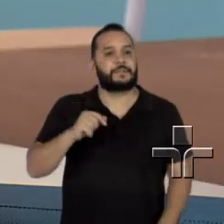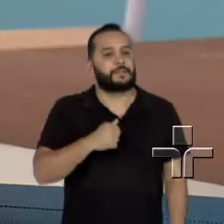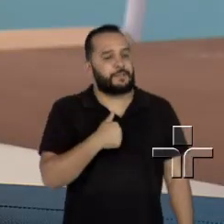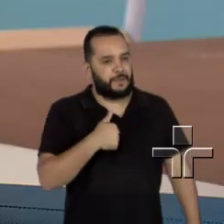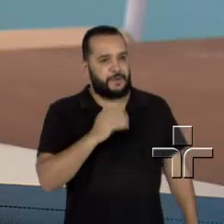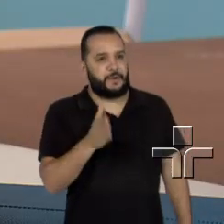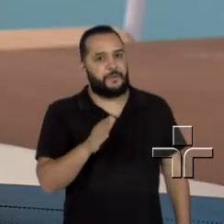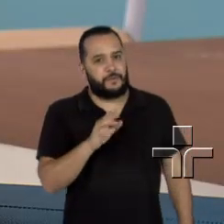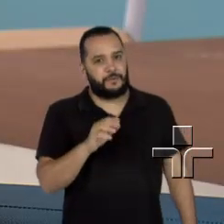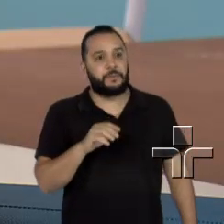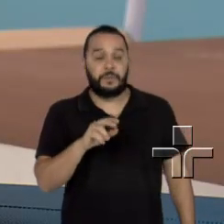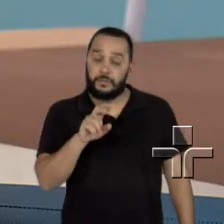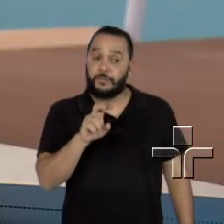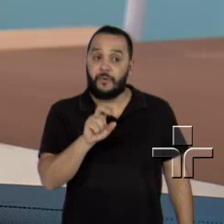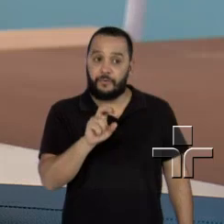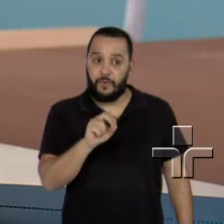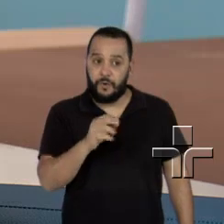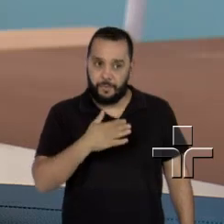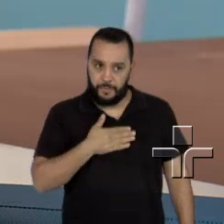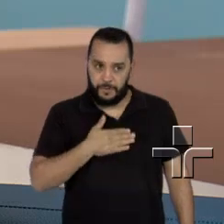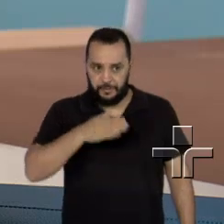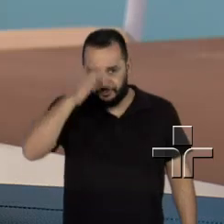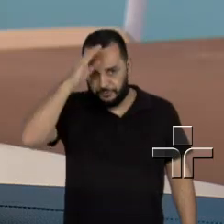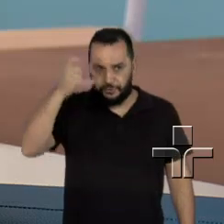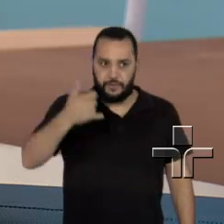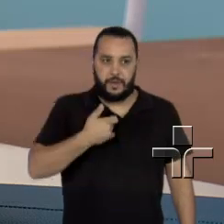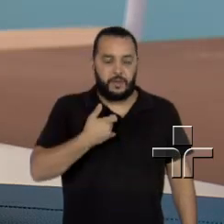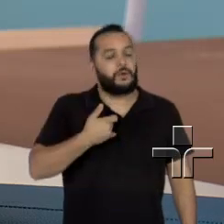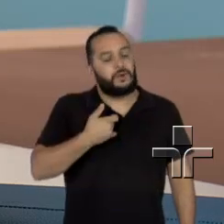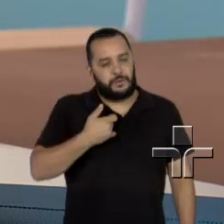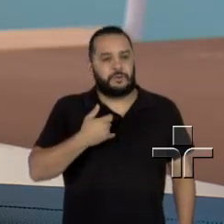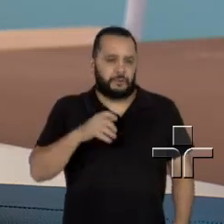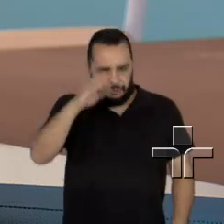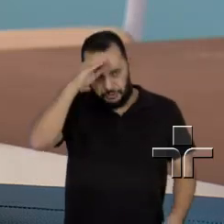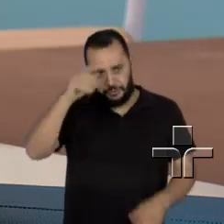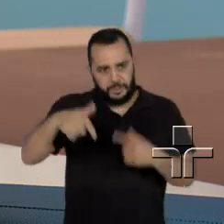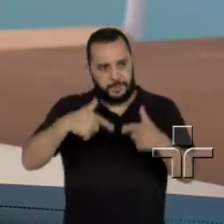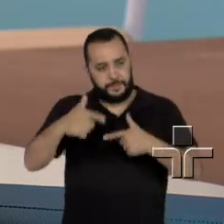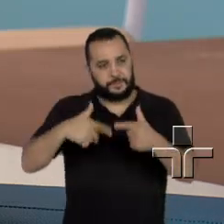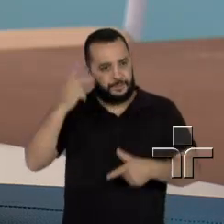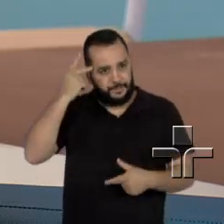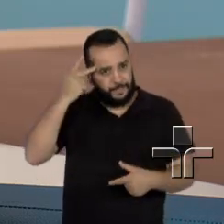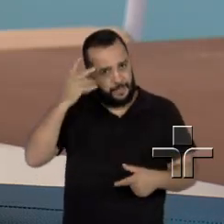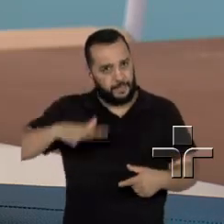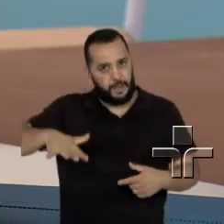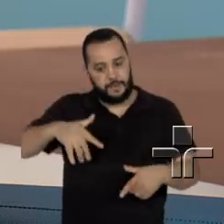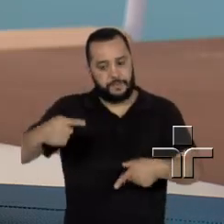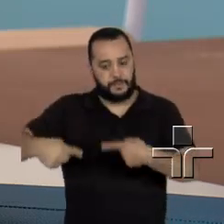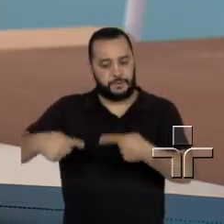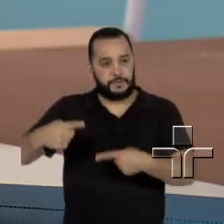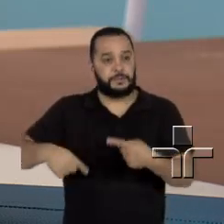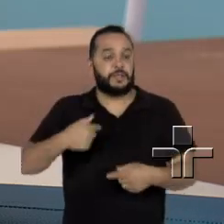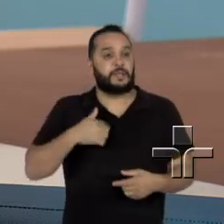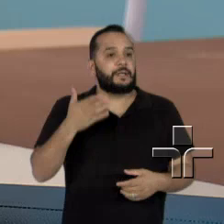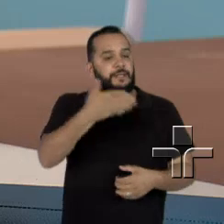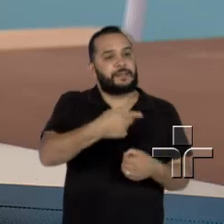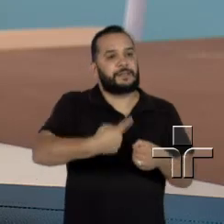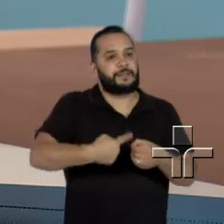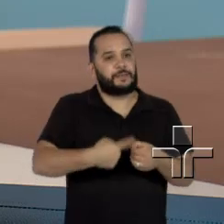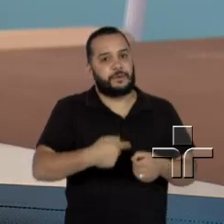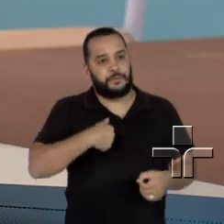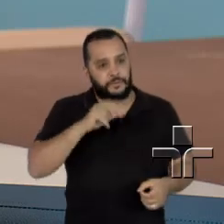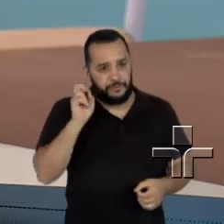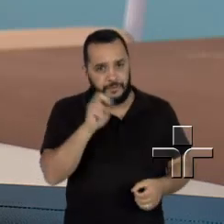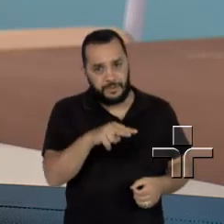avó, que é meu tio que conta, meu tio já era, trabalhava em São Paulo, já era um homem político. E ele chegava no interior e via a